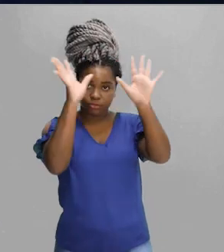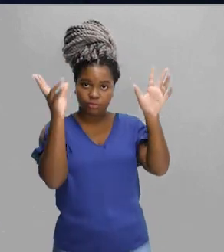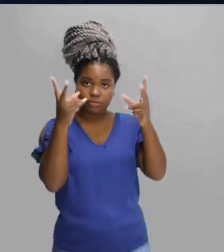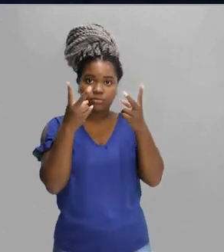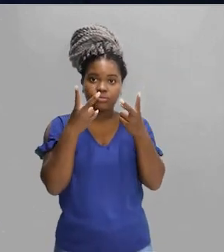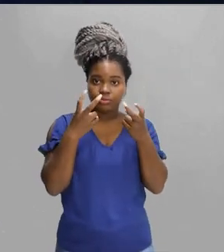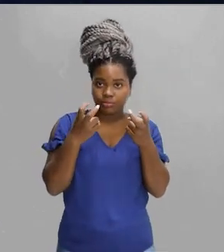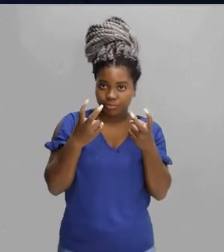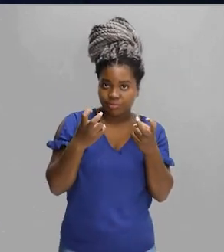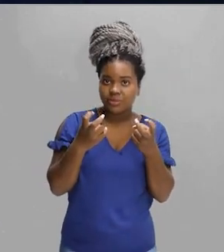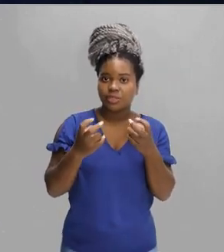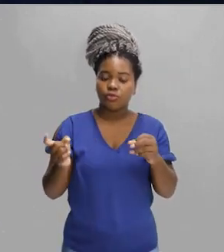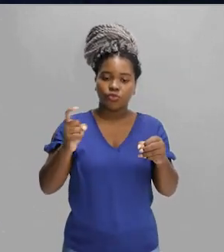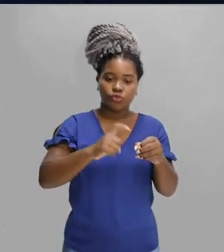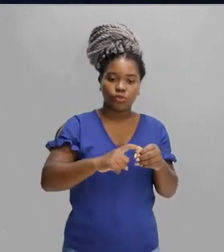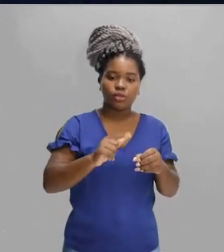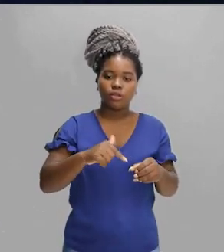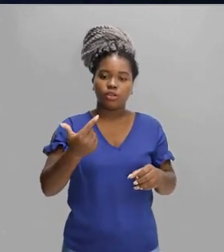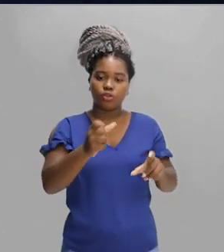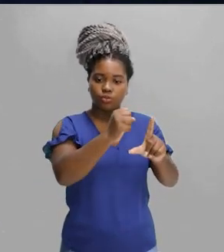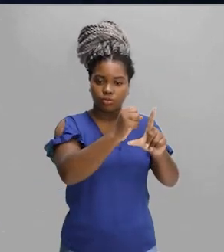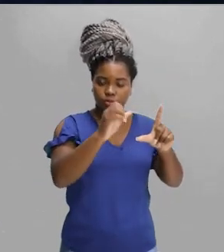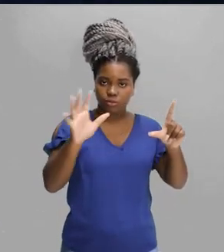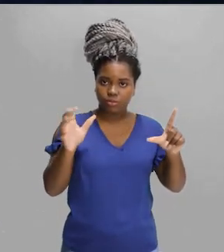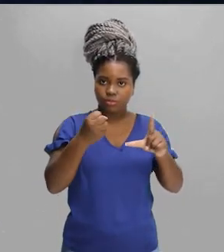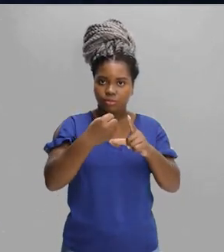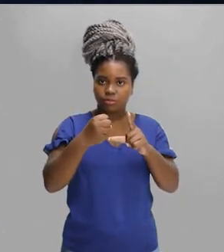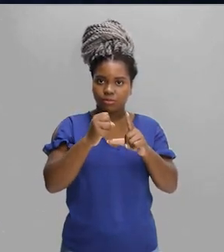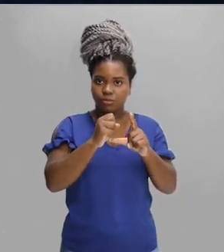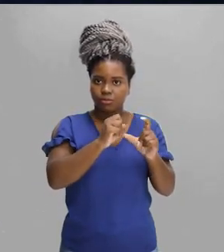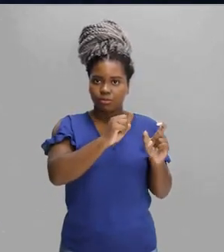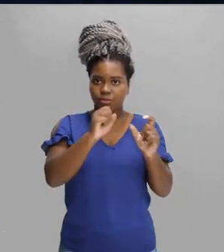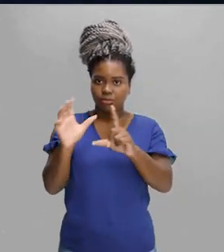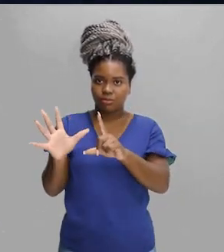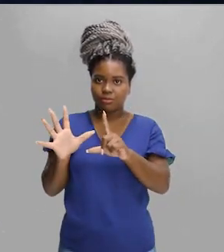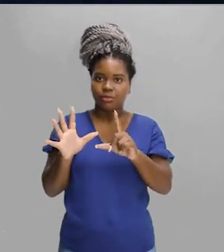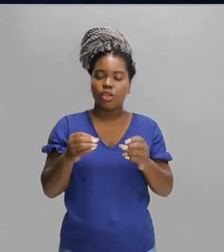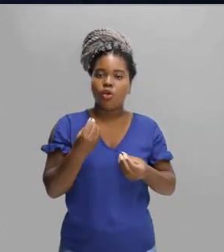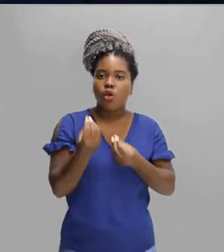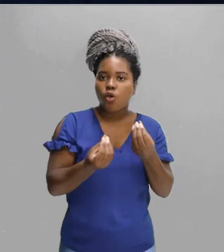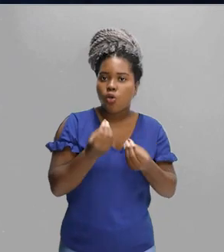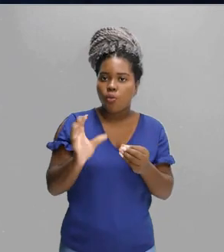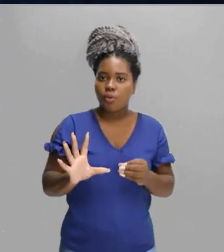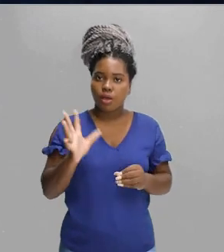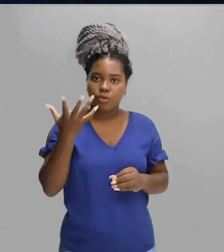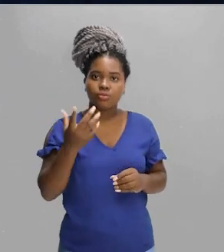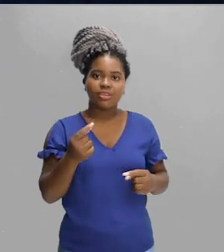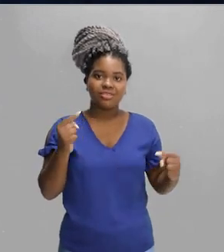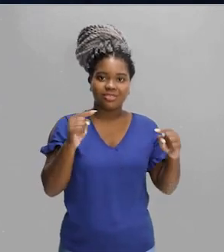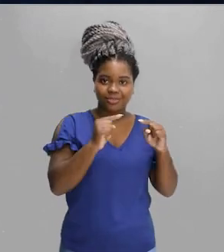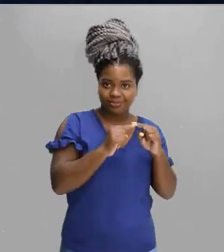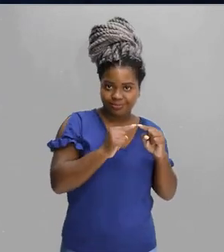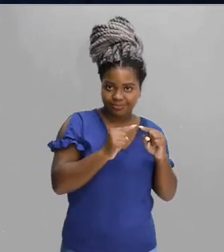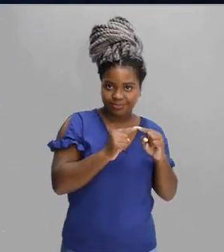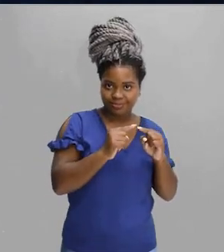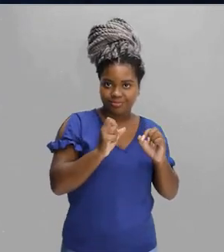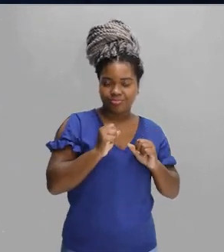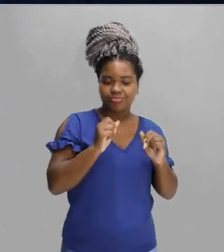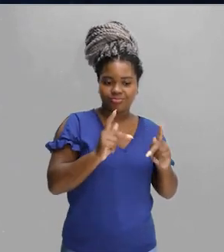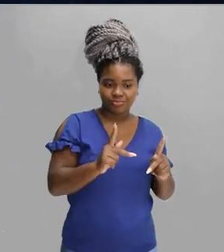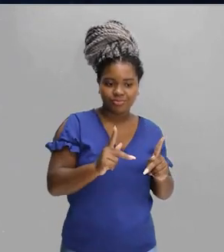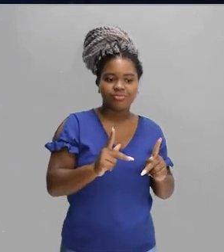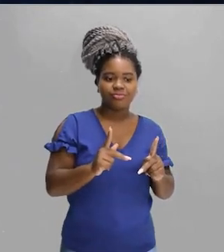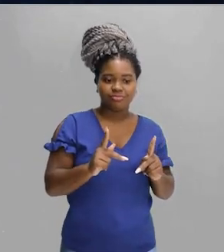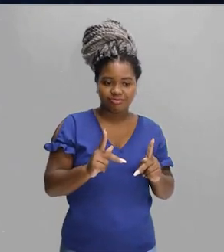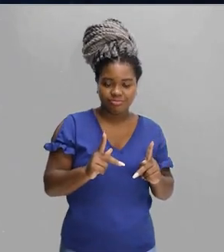tá? Eu voltando lá no outro slide, como é se faz essa formação dessas combinações, tá? Dessas combinações. La cilia